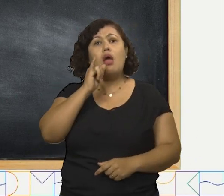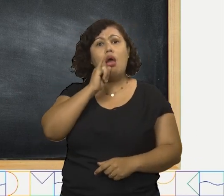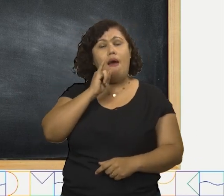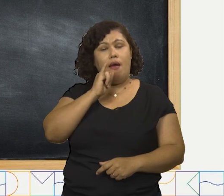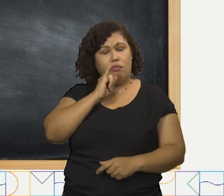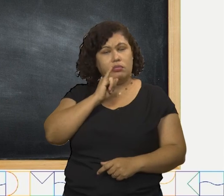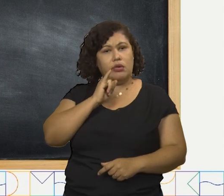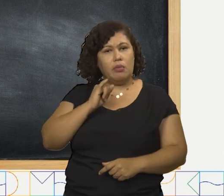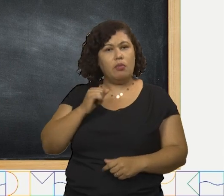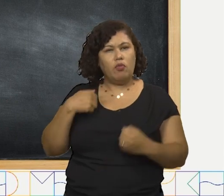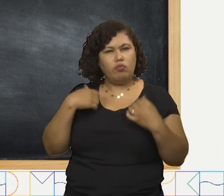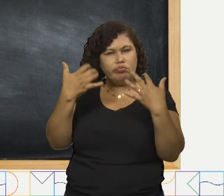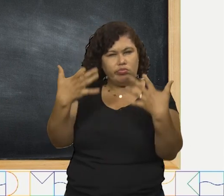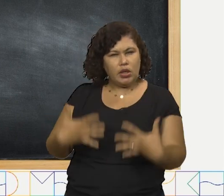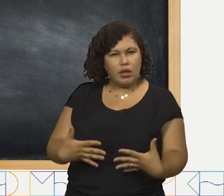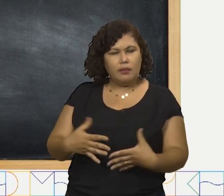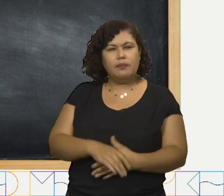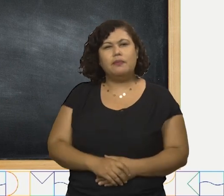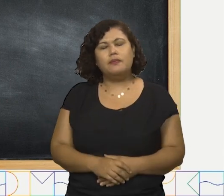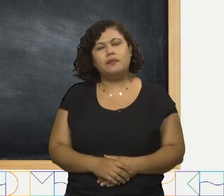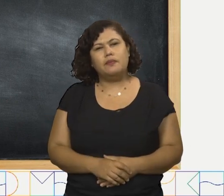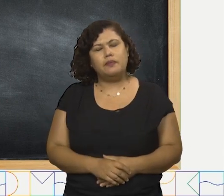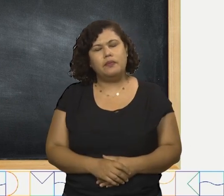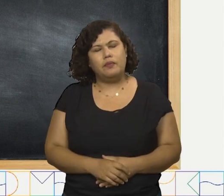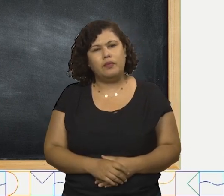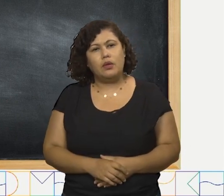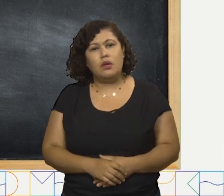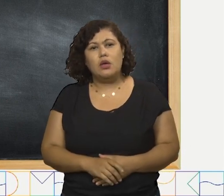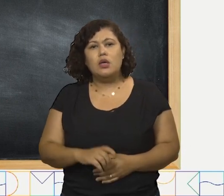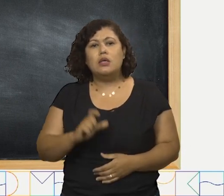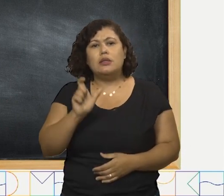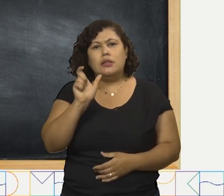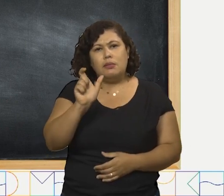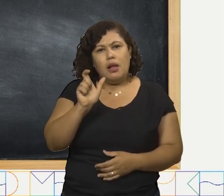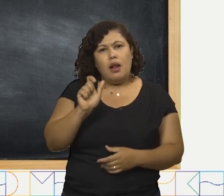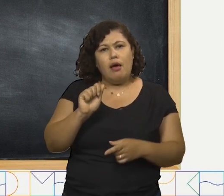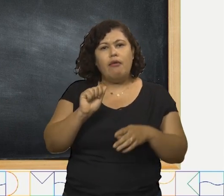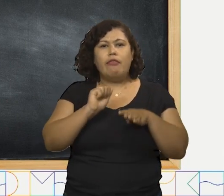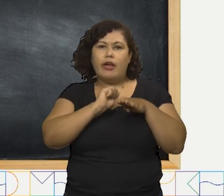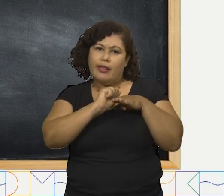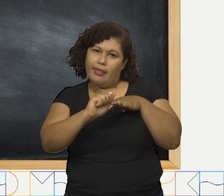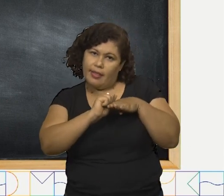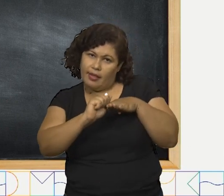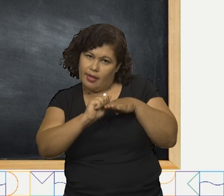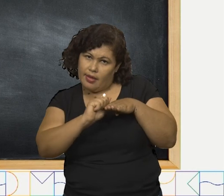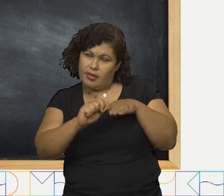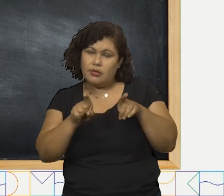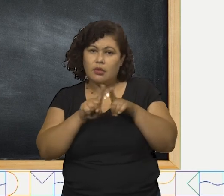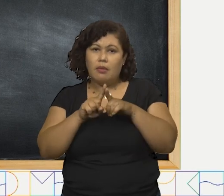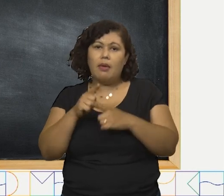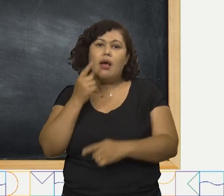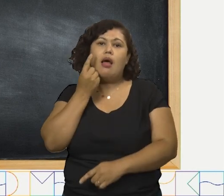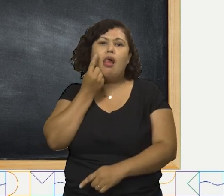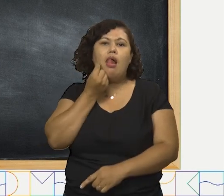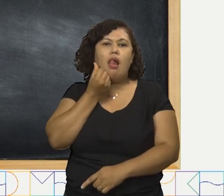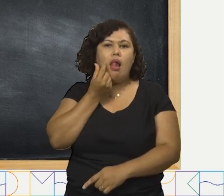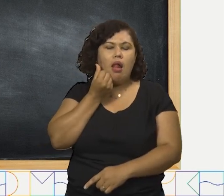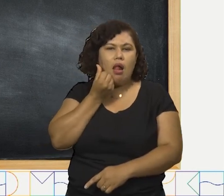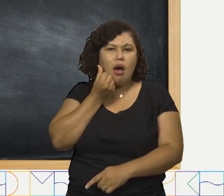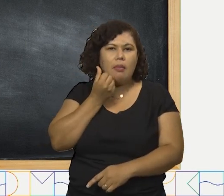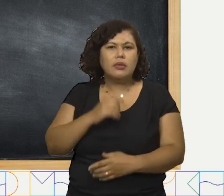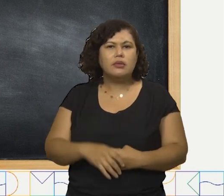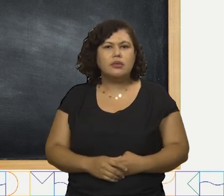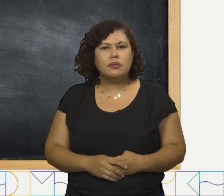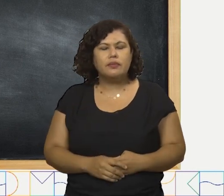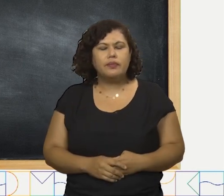acontece. Nas palavras tênis e lápis. Na primeira